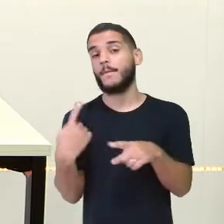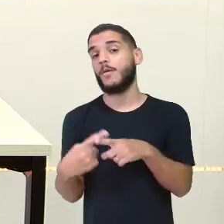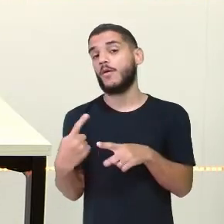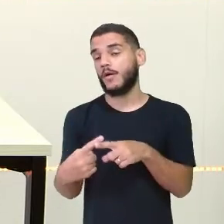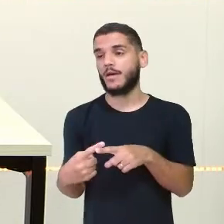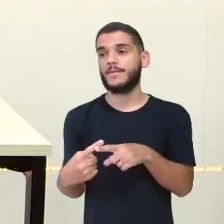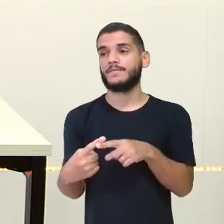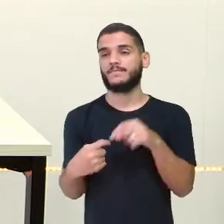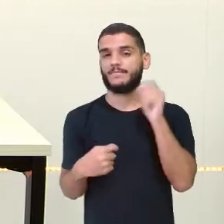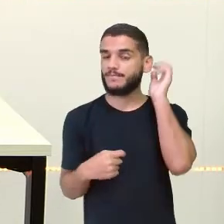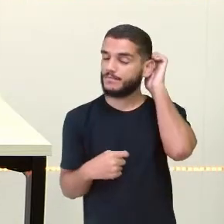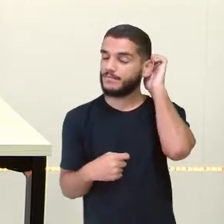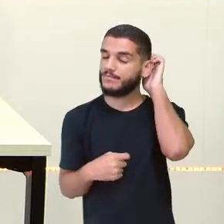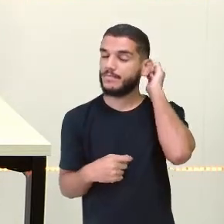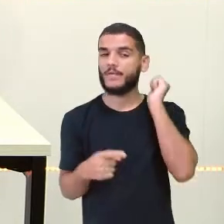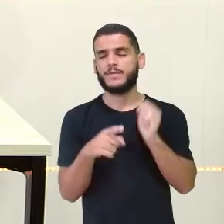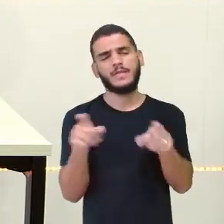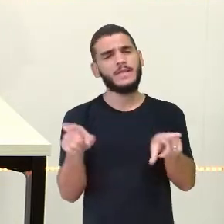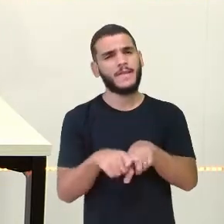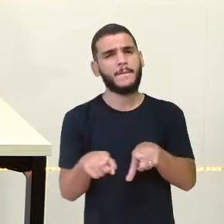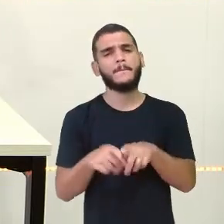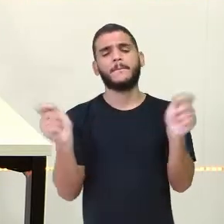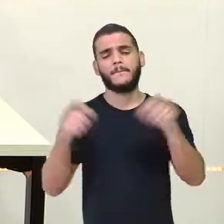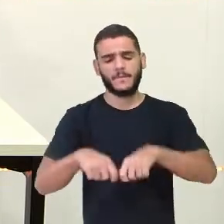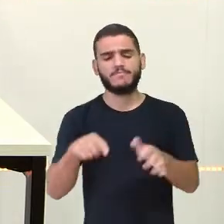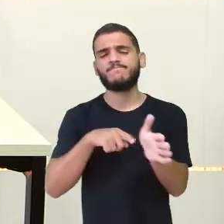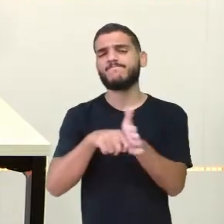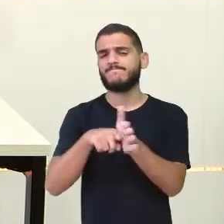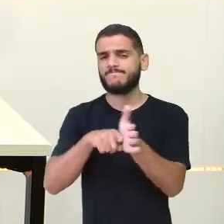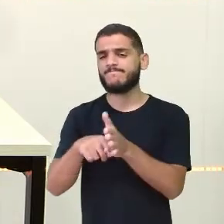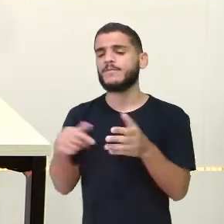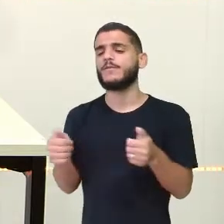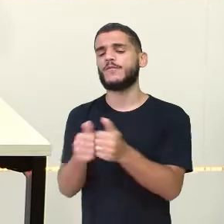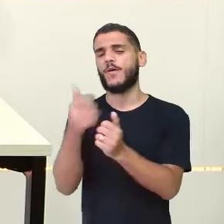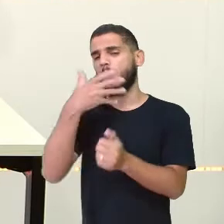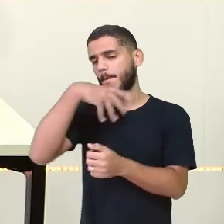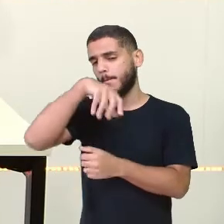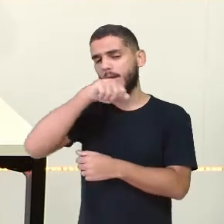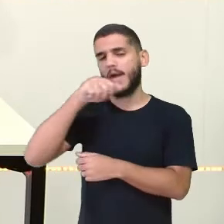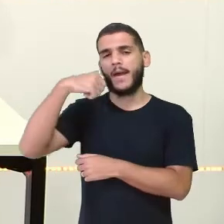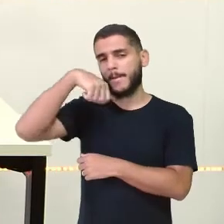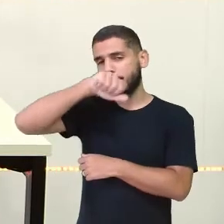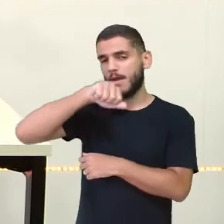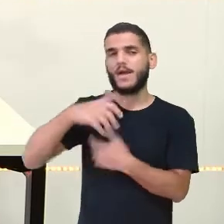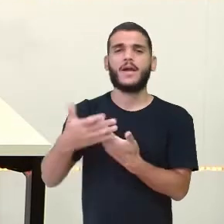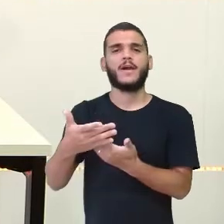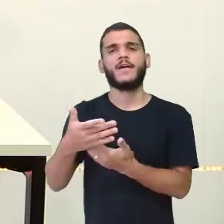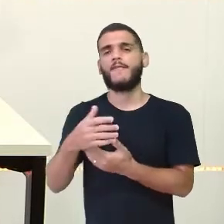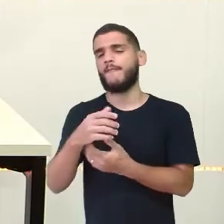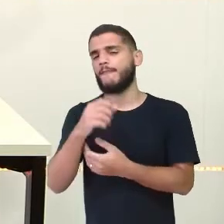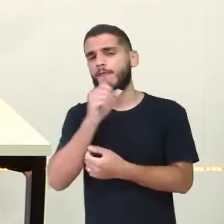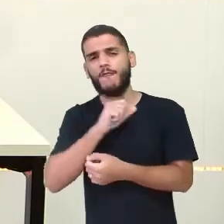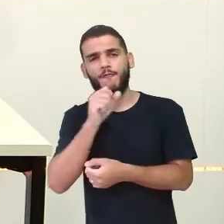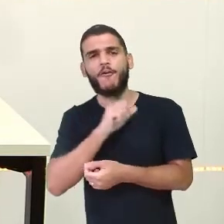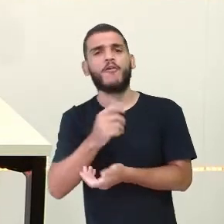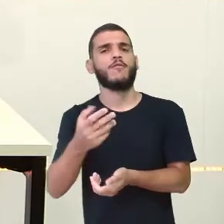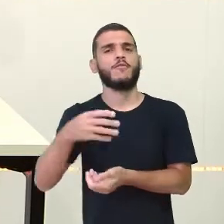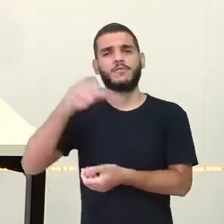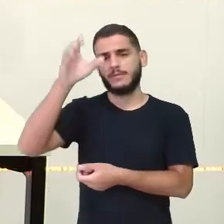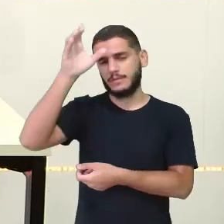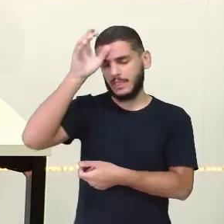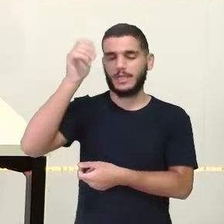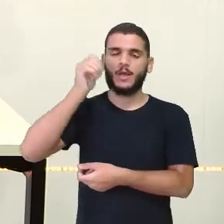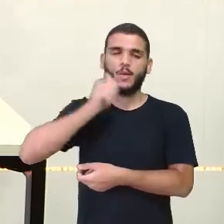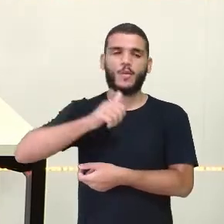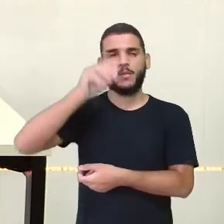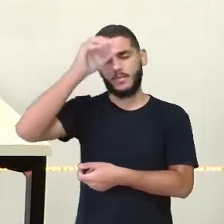E você também pode pesquisar Com pai e mãe Que nossos pais, avós, tios Sabem